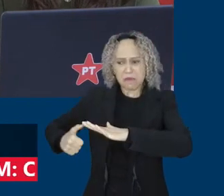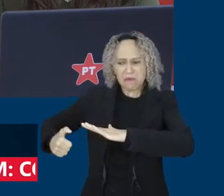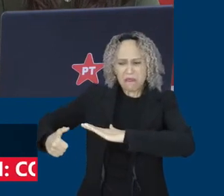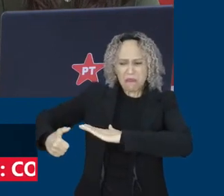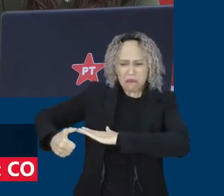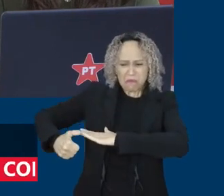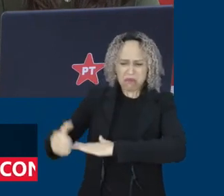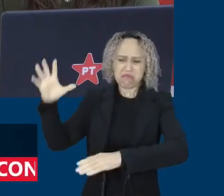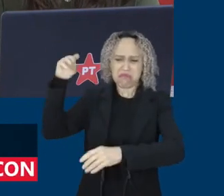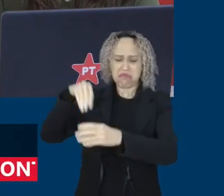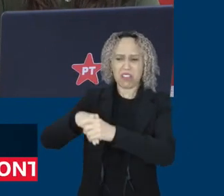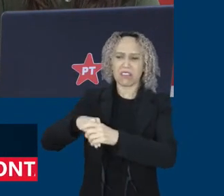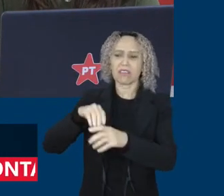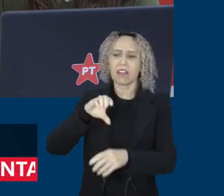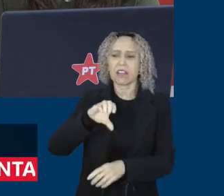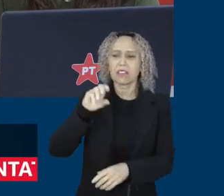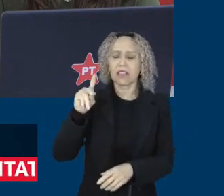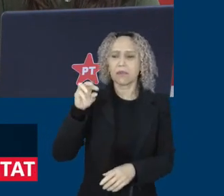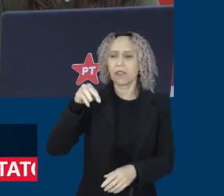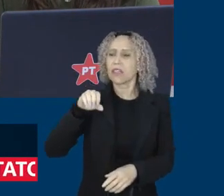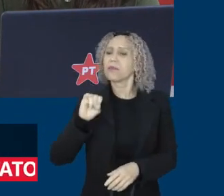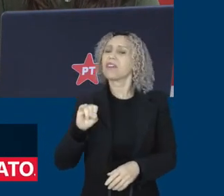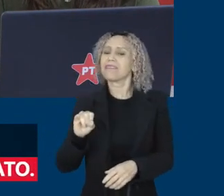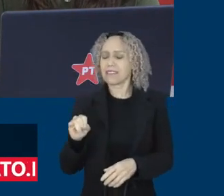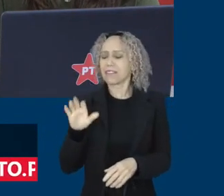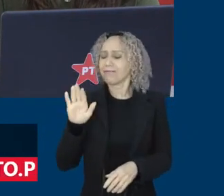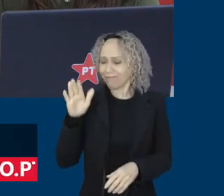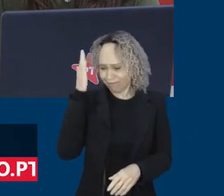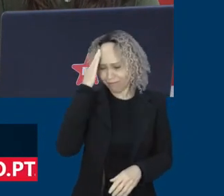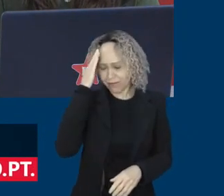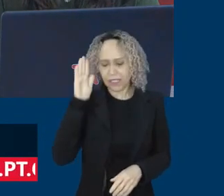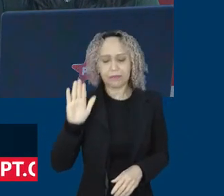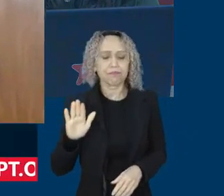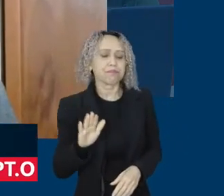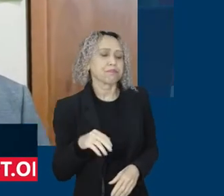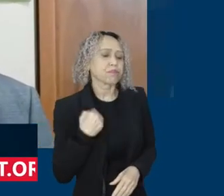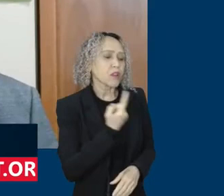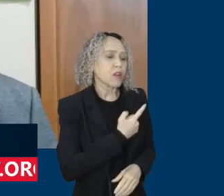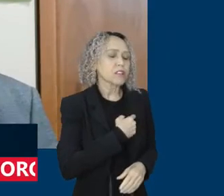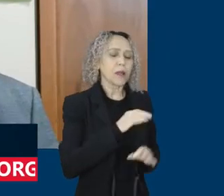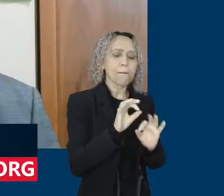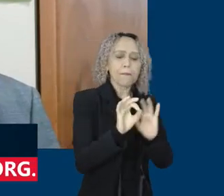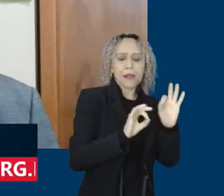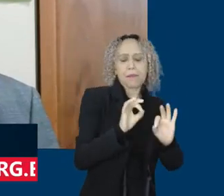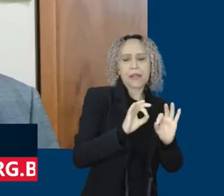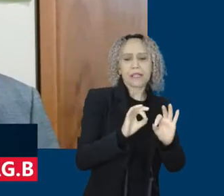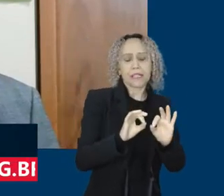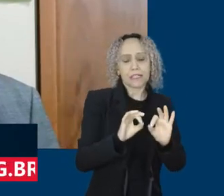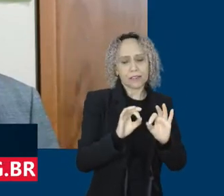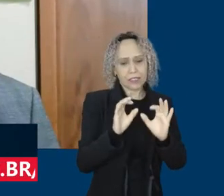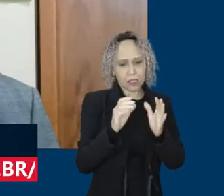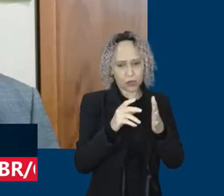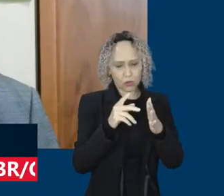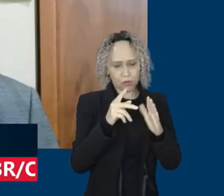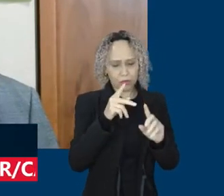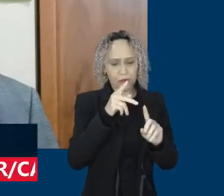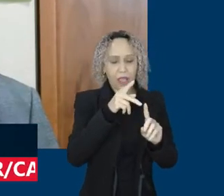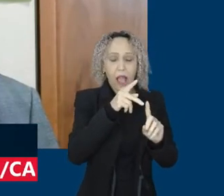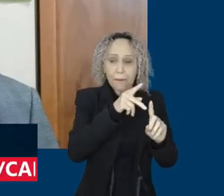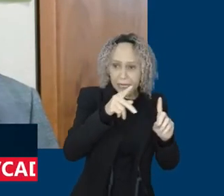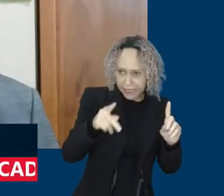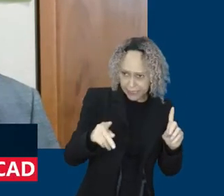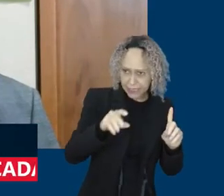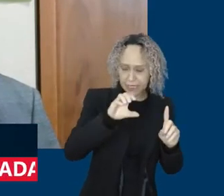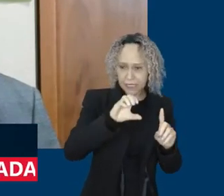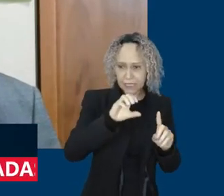Sim, nós estamos nos preparando. Eu acho que tanto a presidência quanto a relatoria ficarão com partidos da base